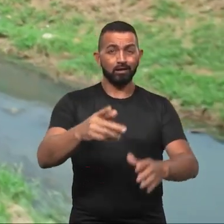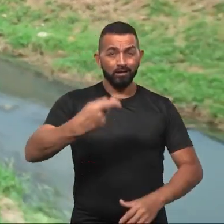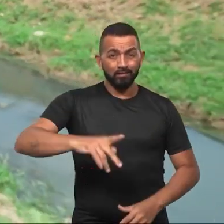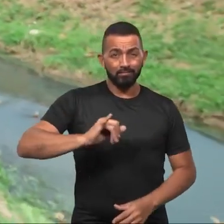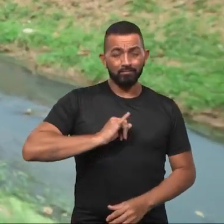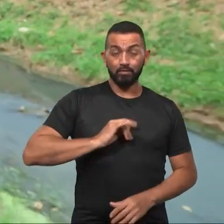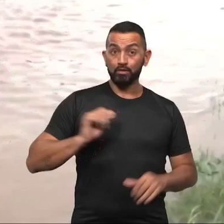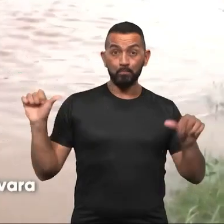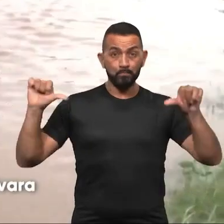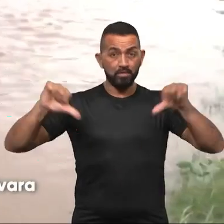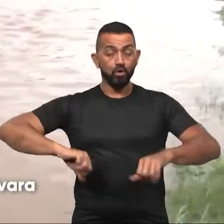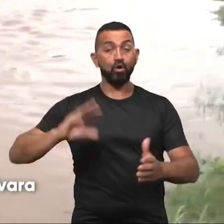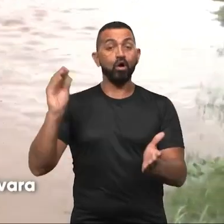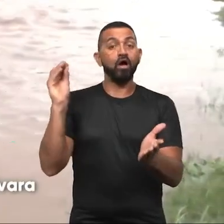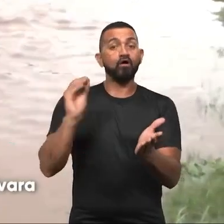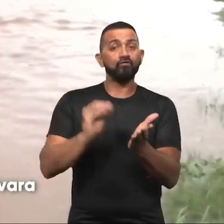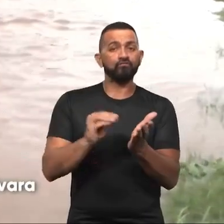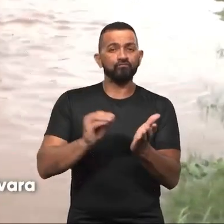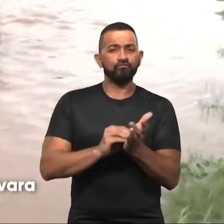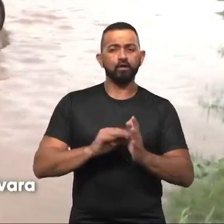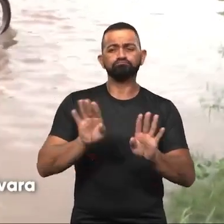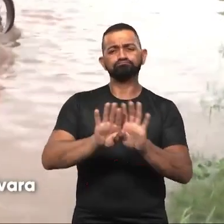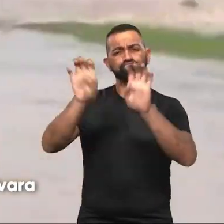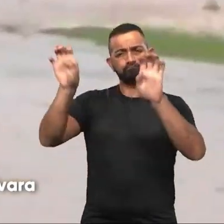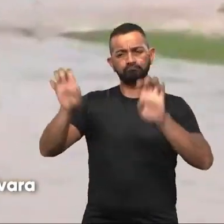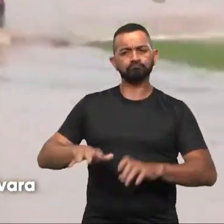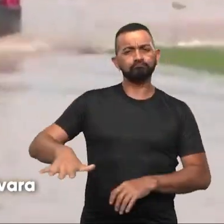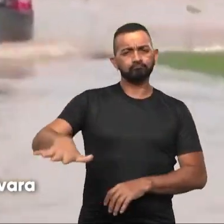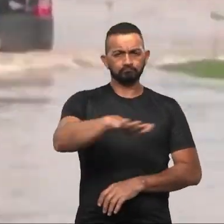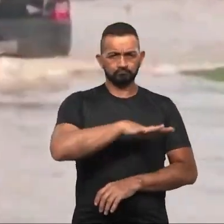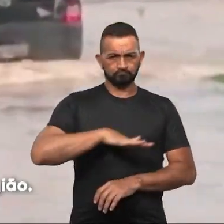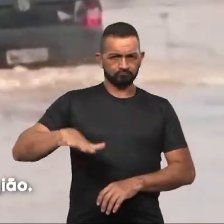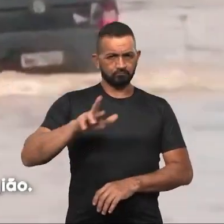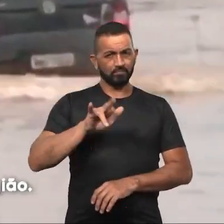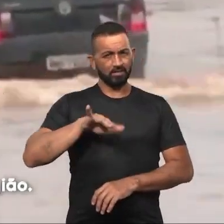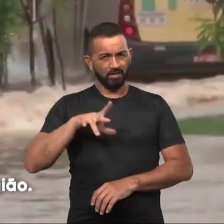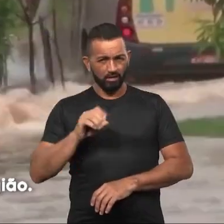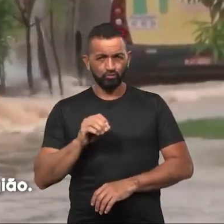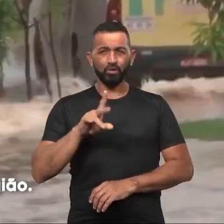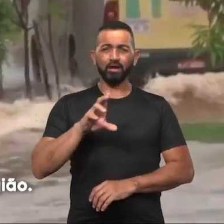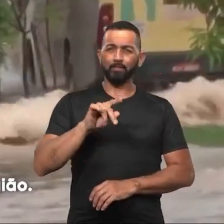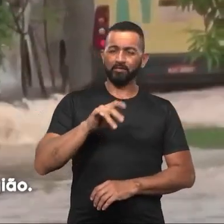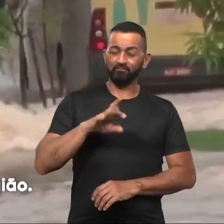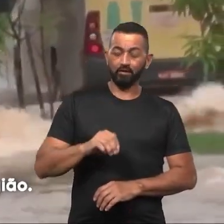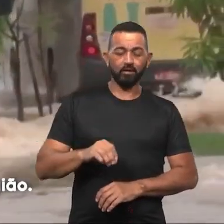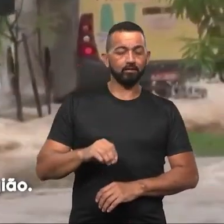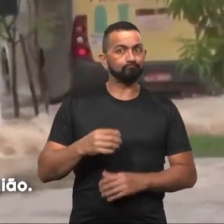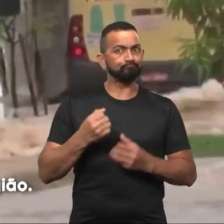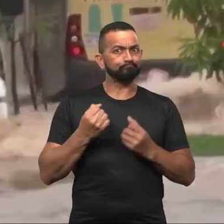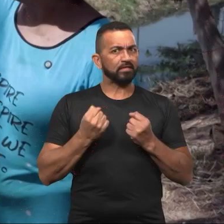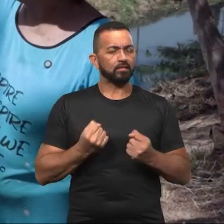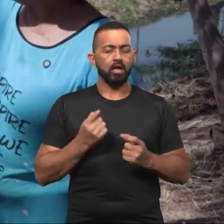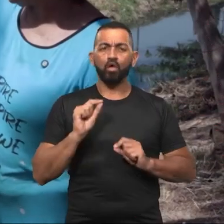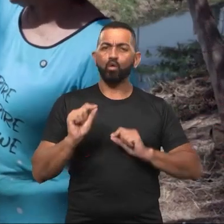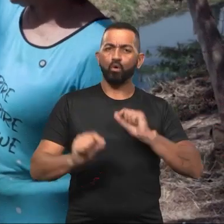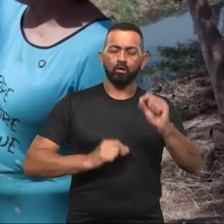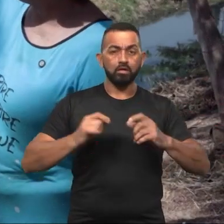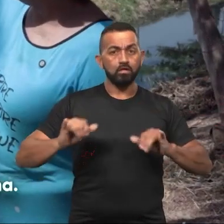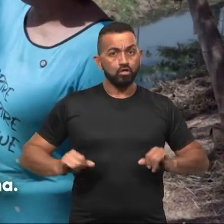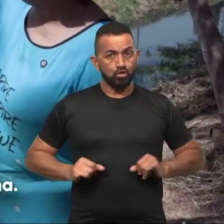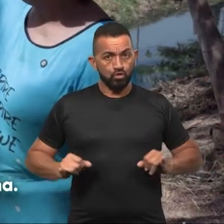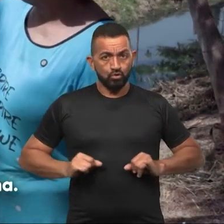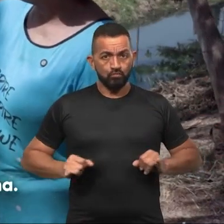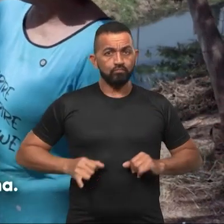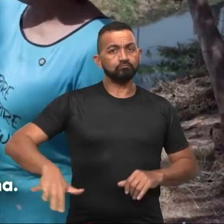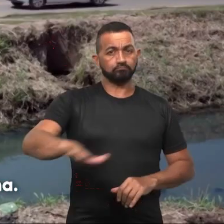coisa é ainda pior. A falta de urbanização no Riacho Capivara é um pesadelo para quem mora na região. Há anos,